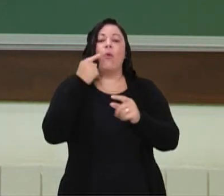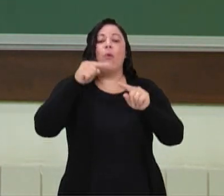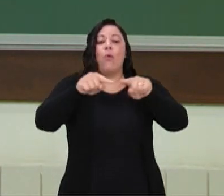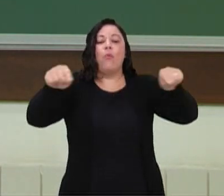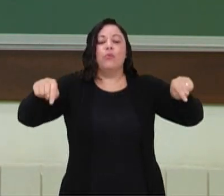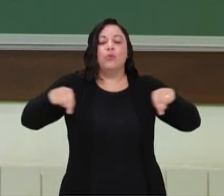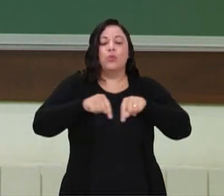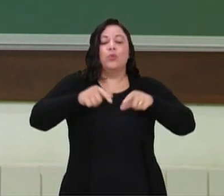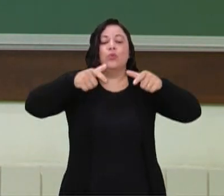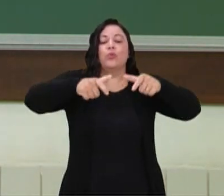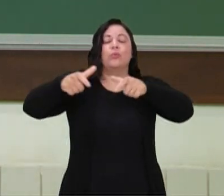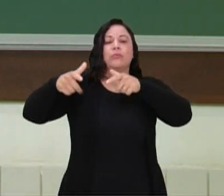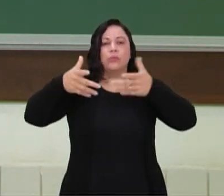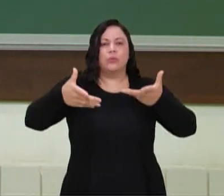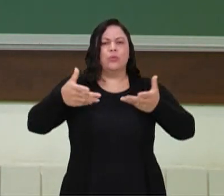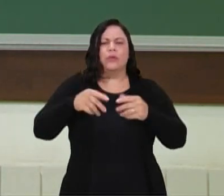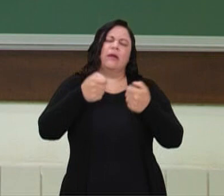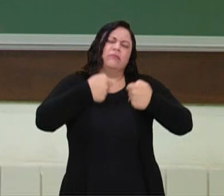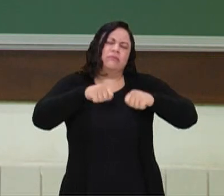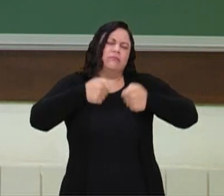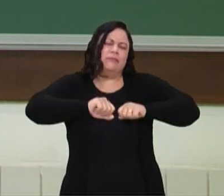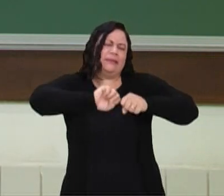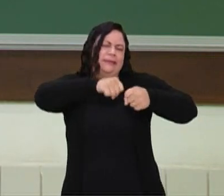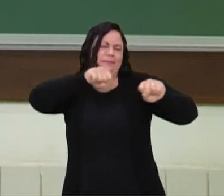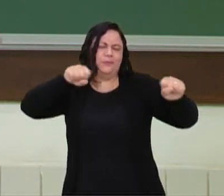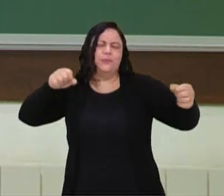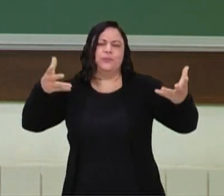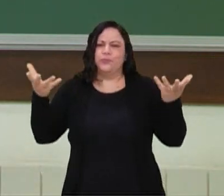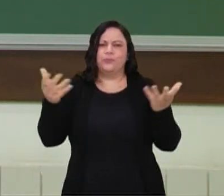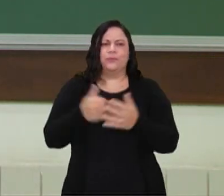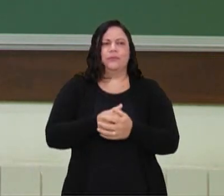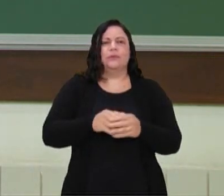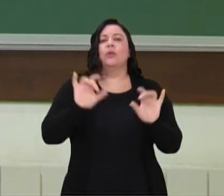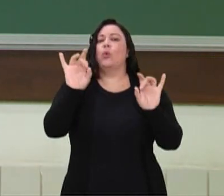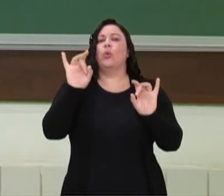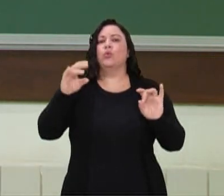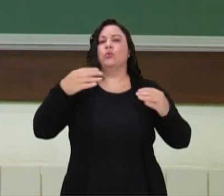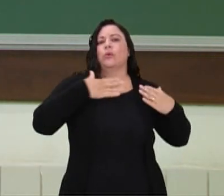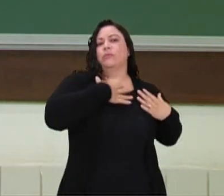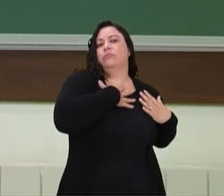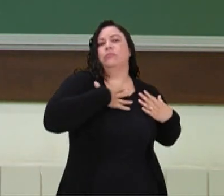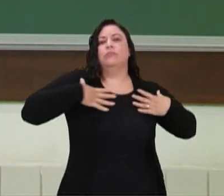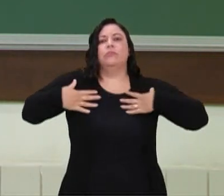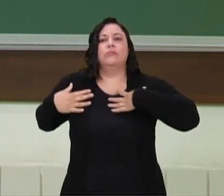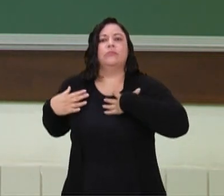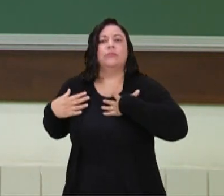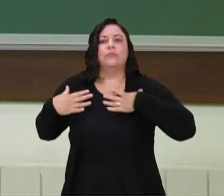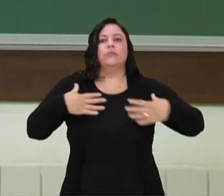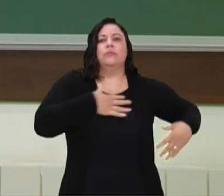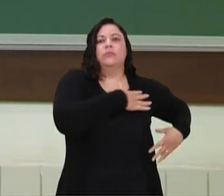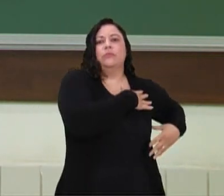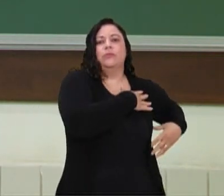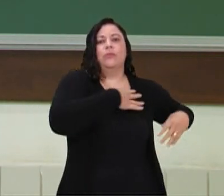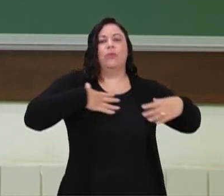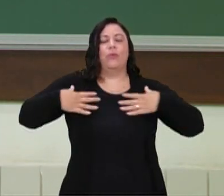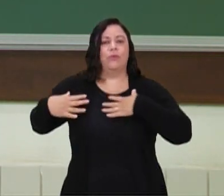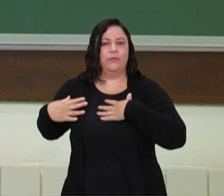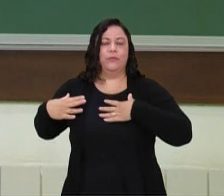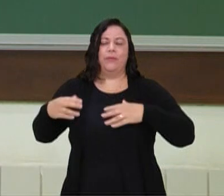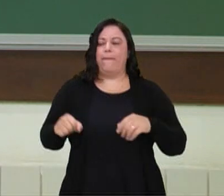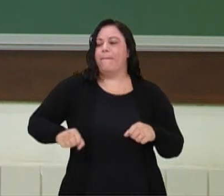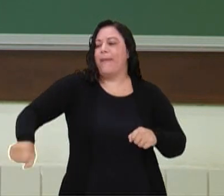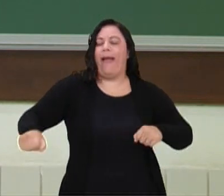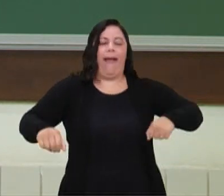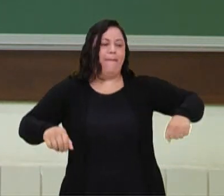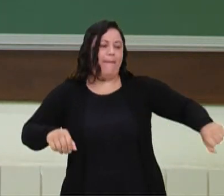não há necessidade de um espaço amplo, um espaço que você gire aqui e que você não vai bater em nenhum móvel e não vai se